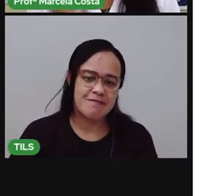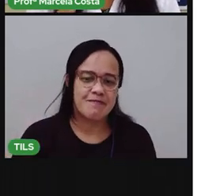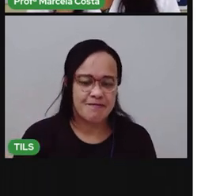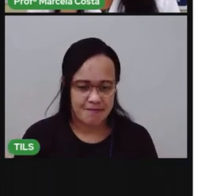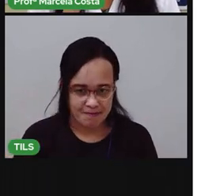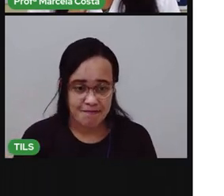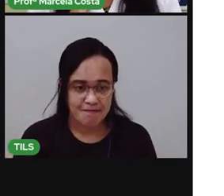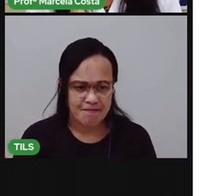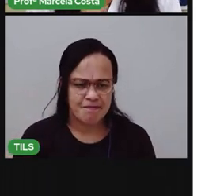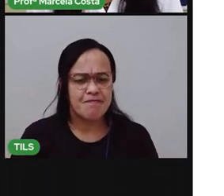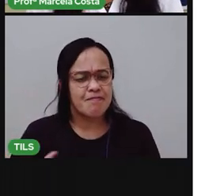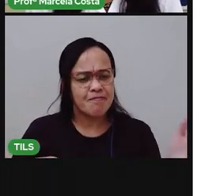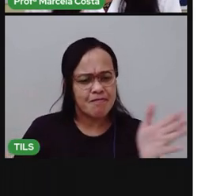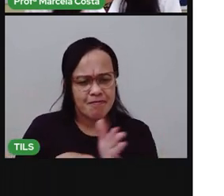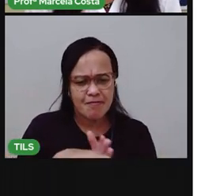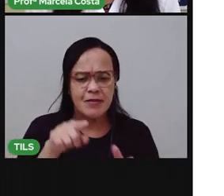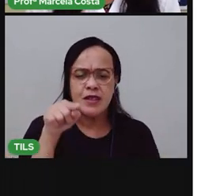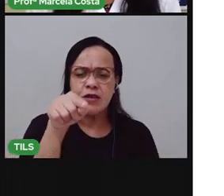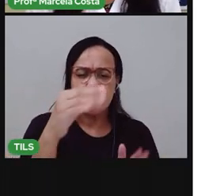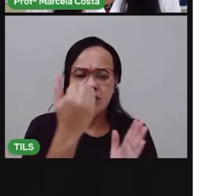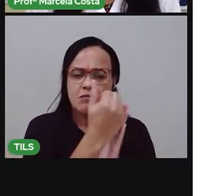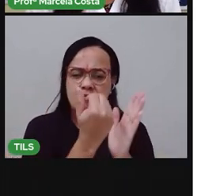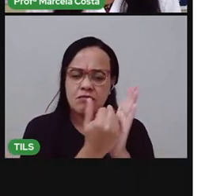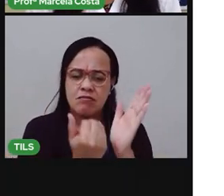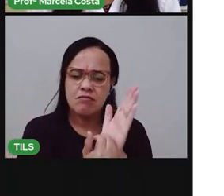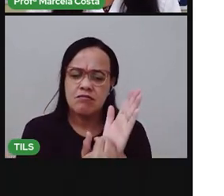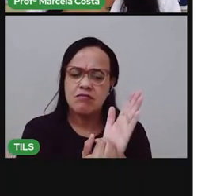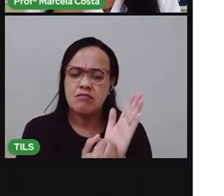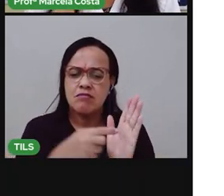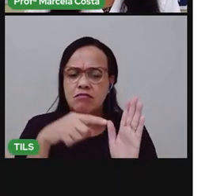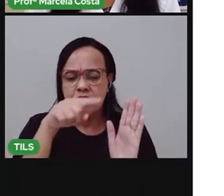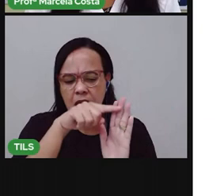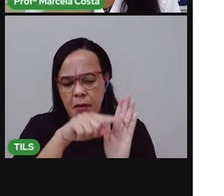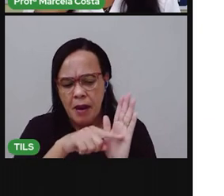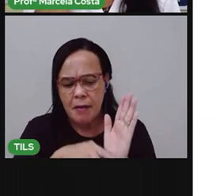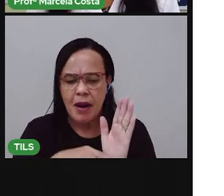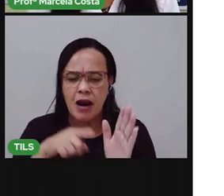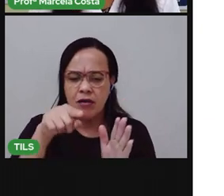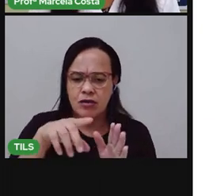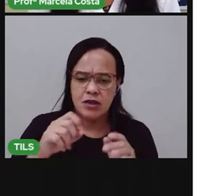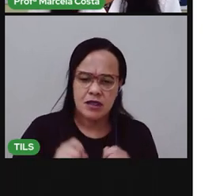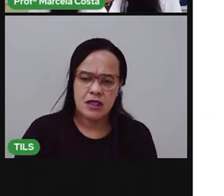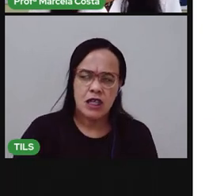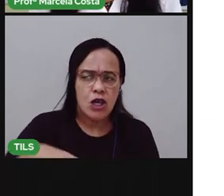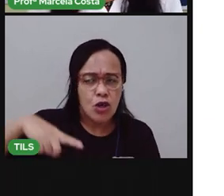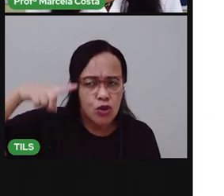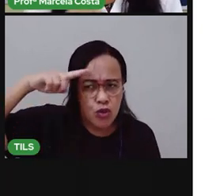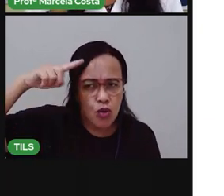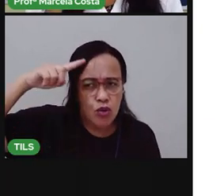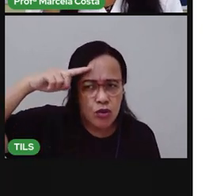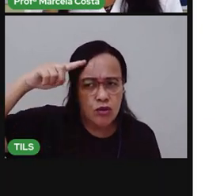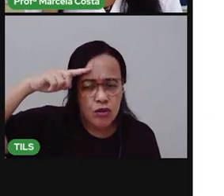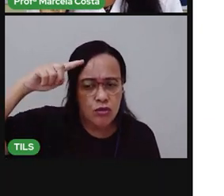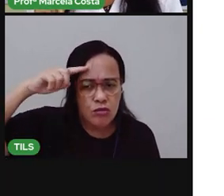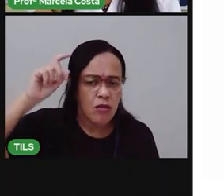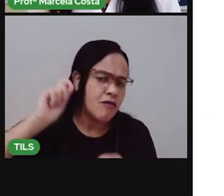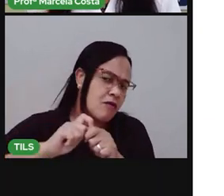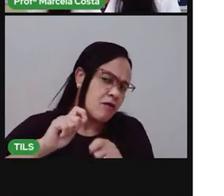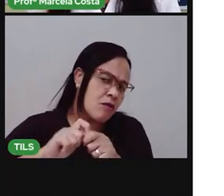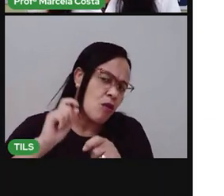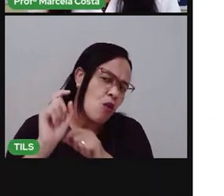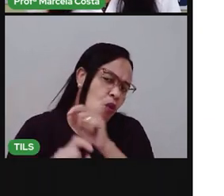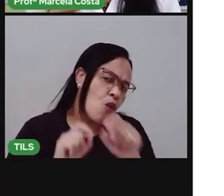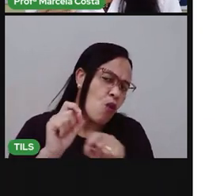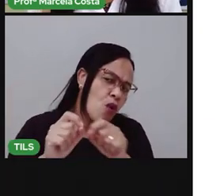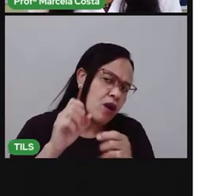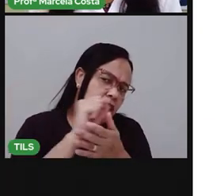Me diz aí, como é a sua rotina? O é que você costuma fazer todos os dias? Quais são as atividades que você